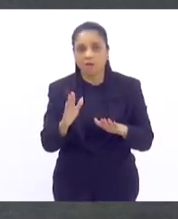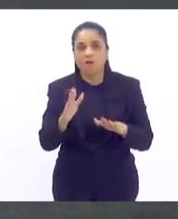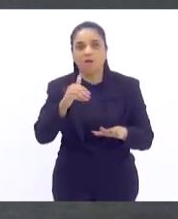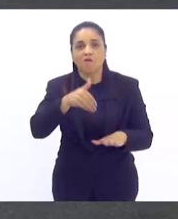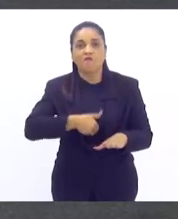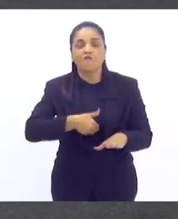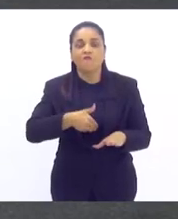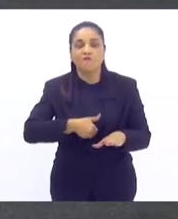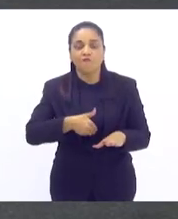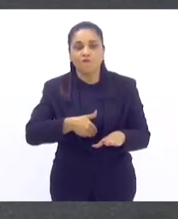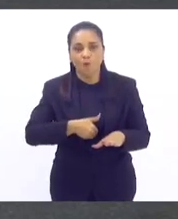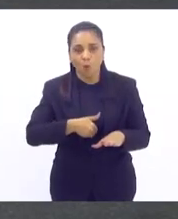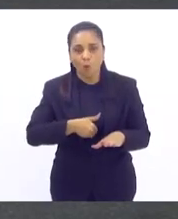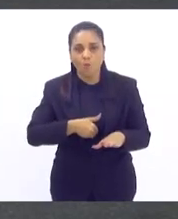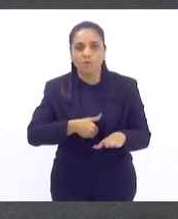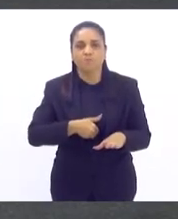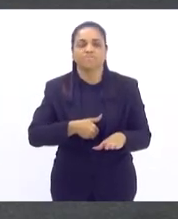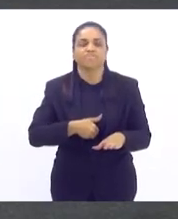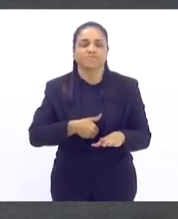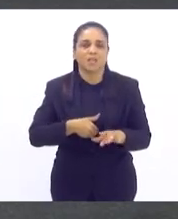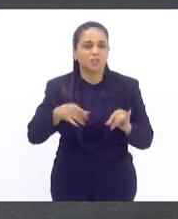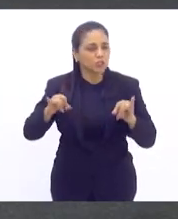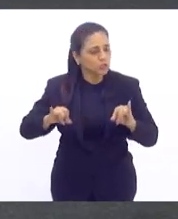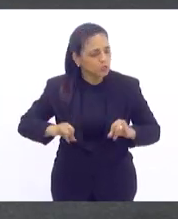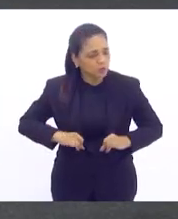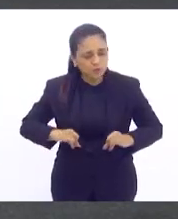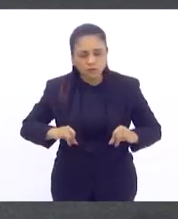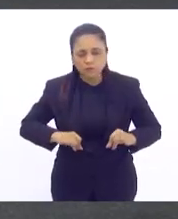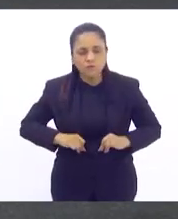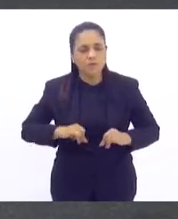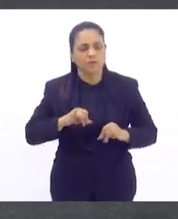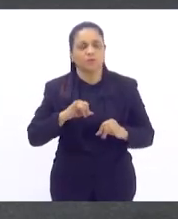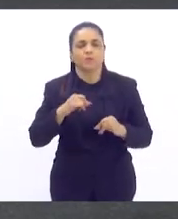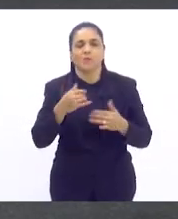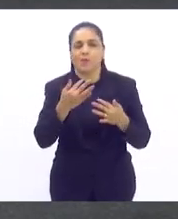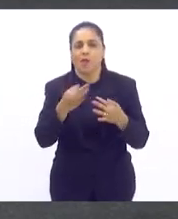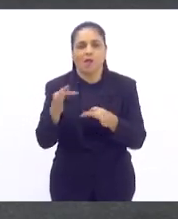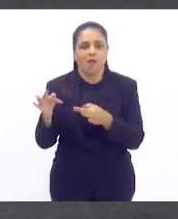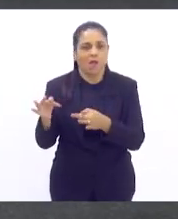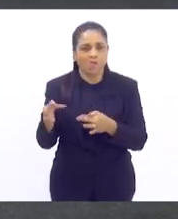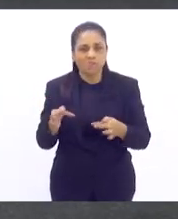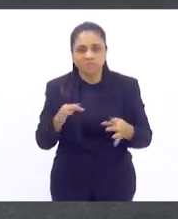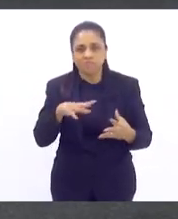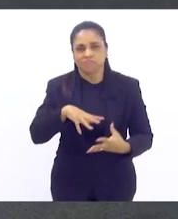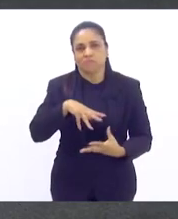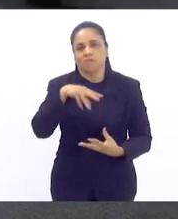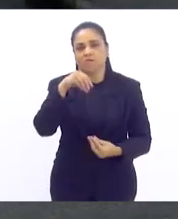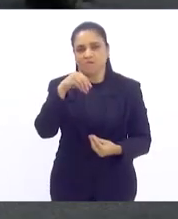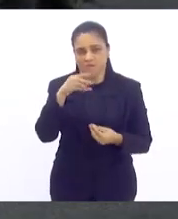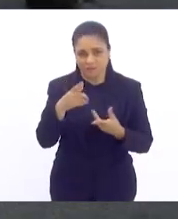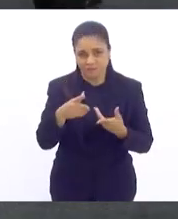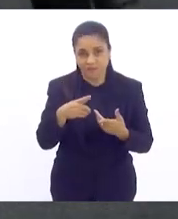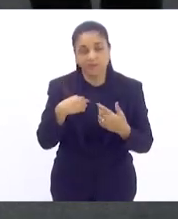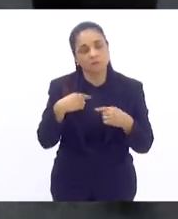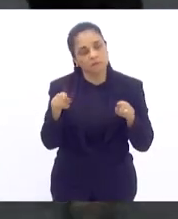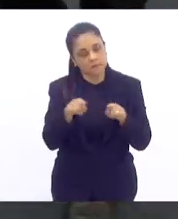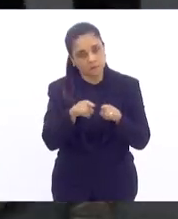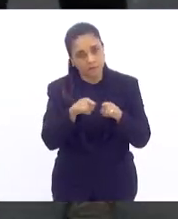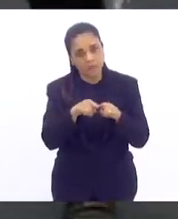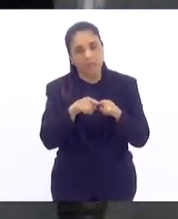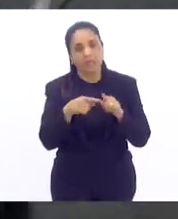a fome, que é algo muito cruel, que dói na alma. Então, nesse sentido, nós também apresentamos várias indicações